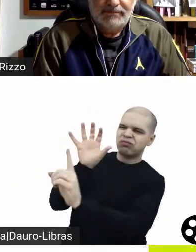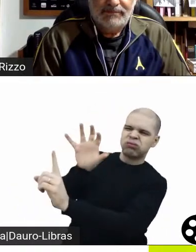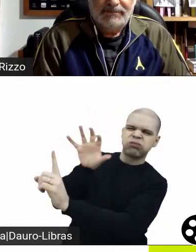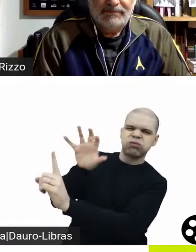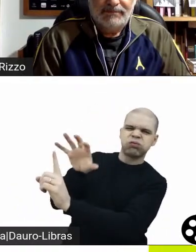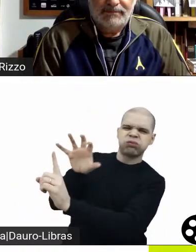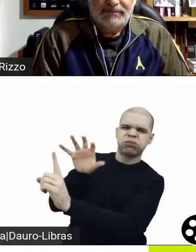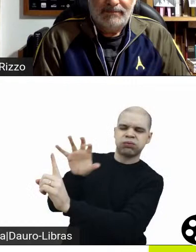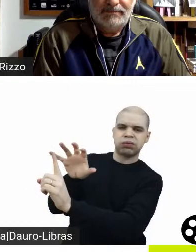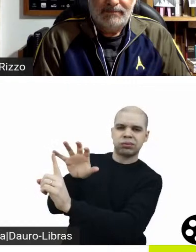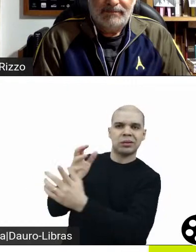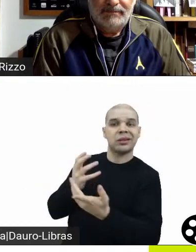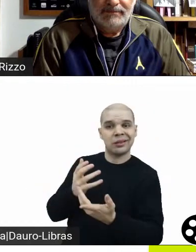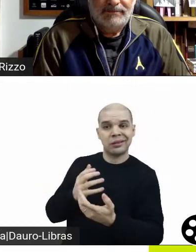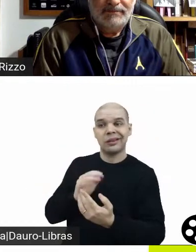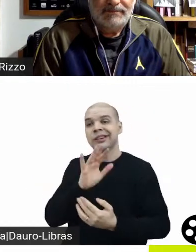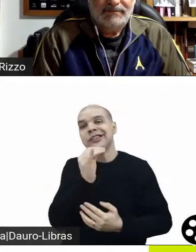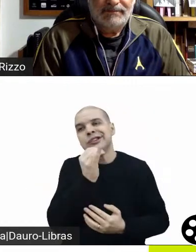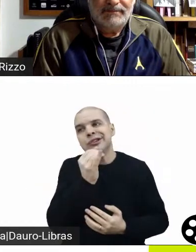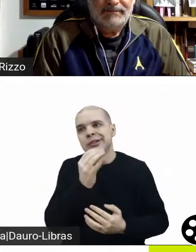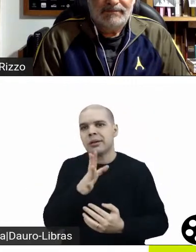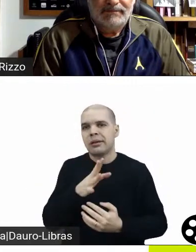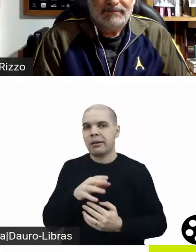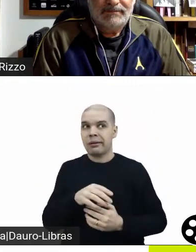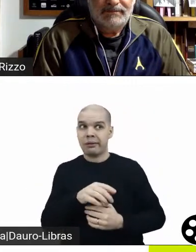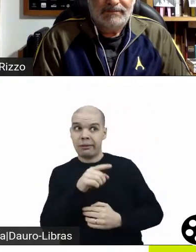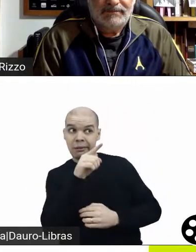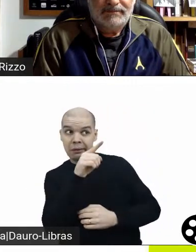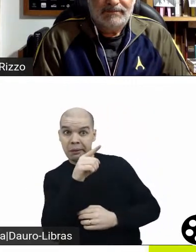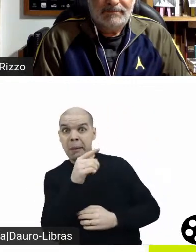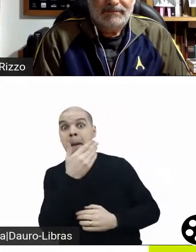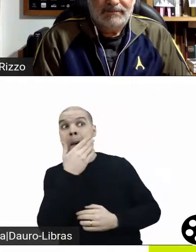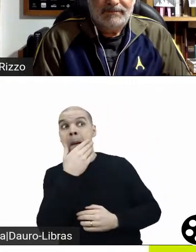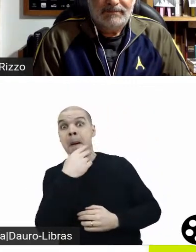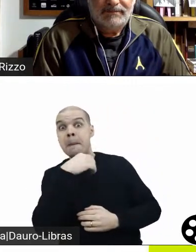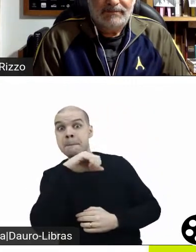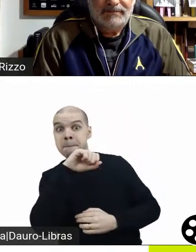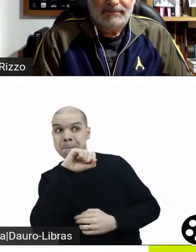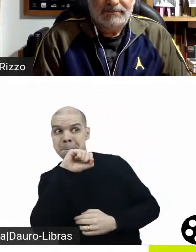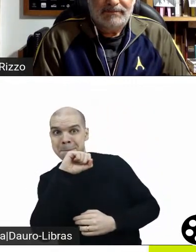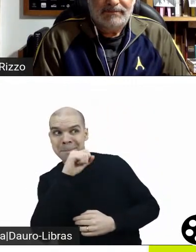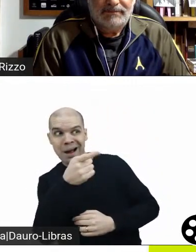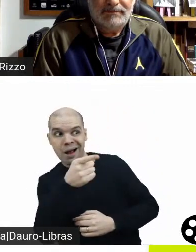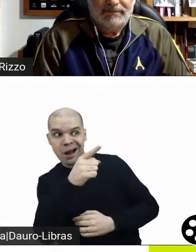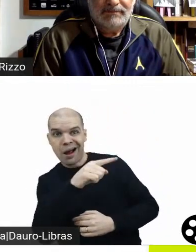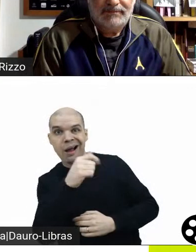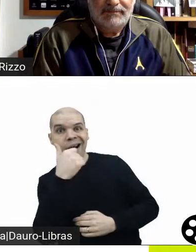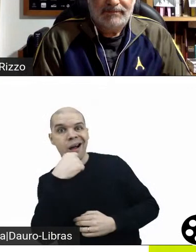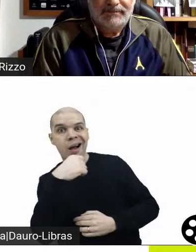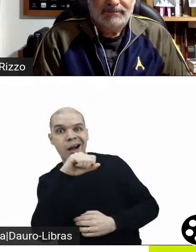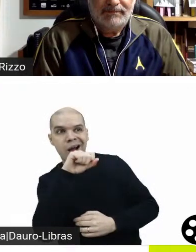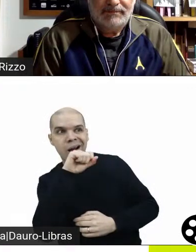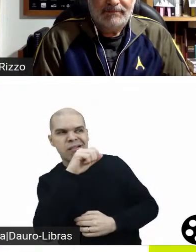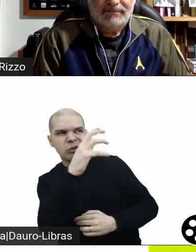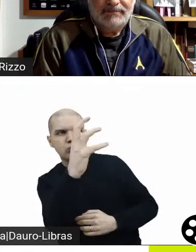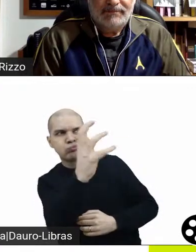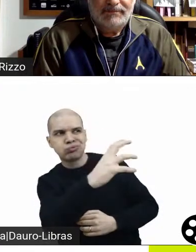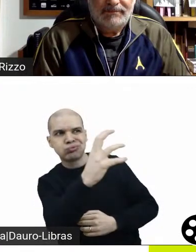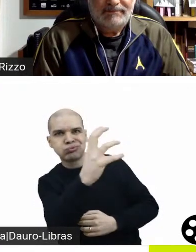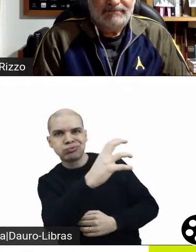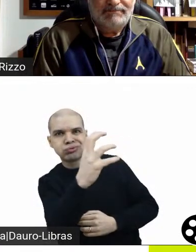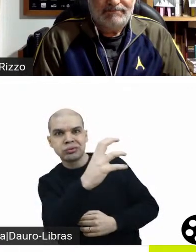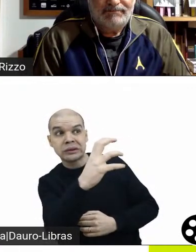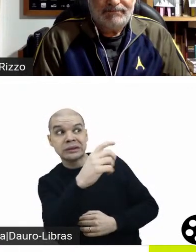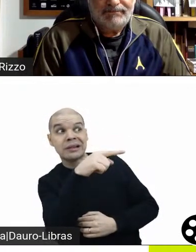mãe. Que a sua mãe, ela começa a apresentar sintomas de doenças psíquicas ao longo da narrativa. E ela começa a enxergar no